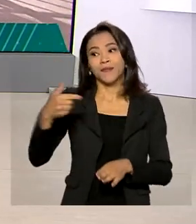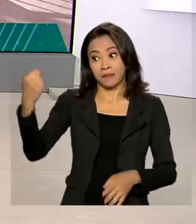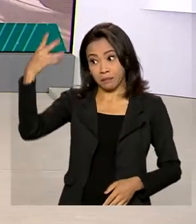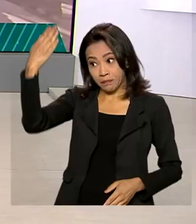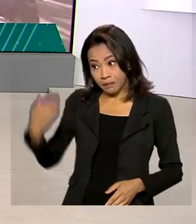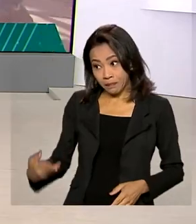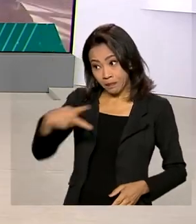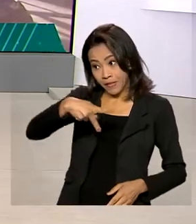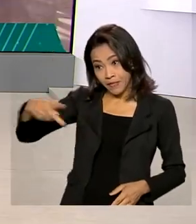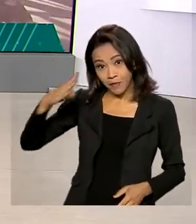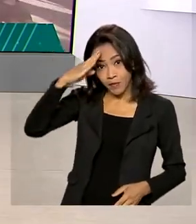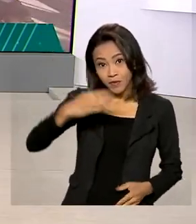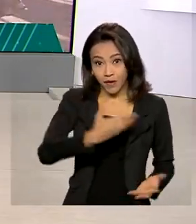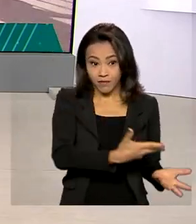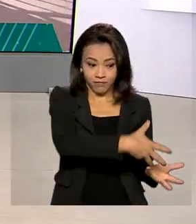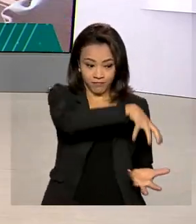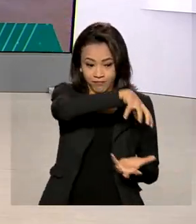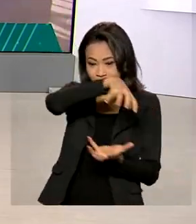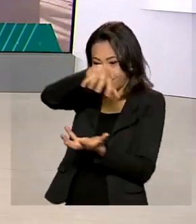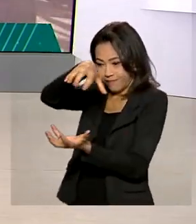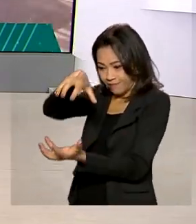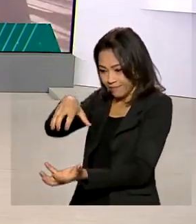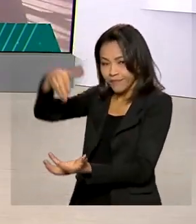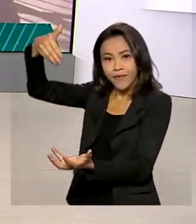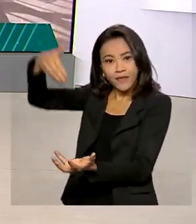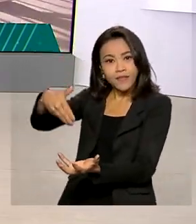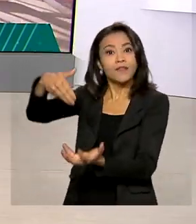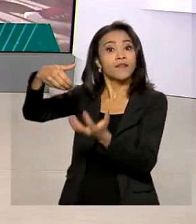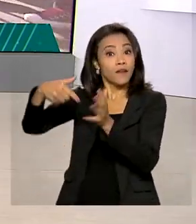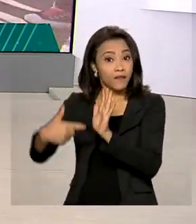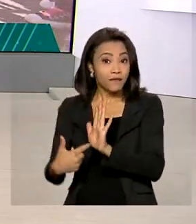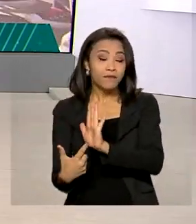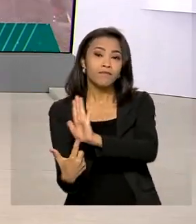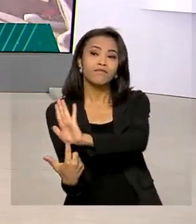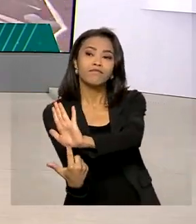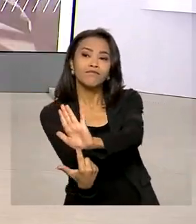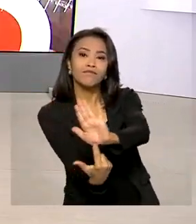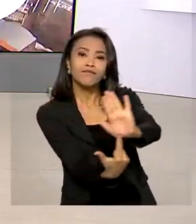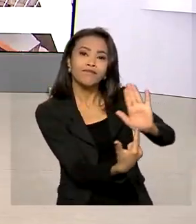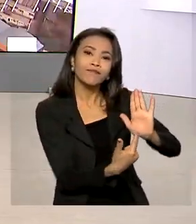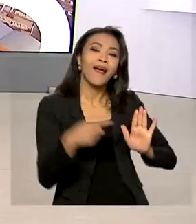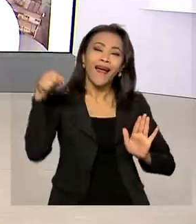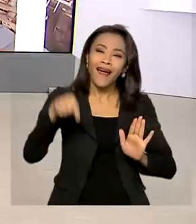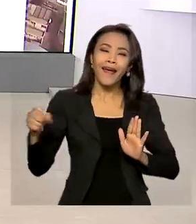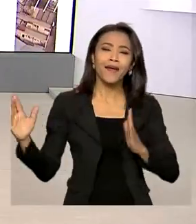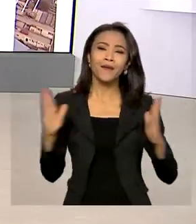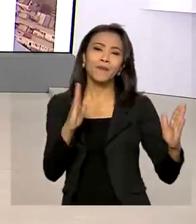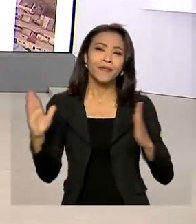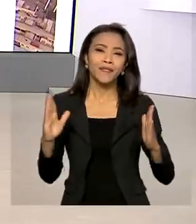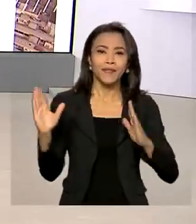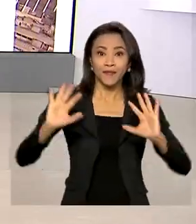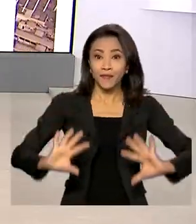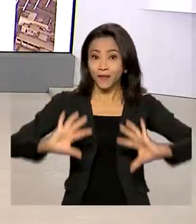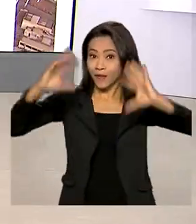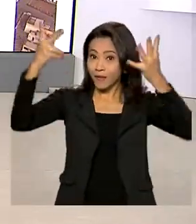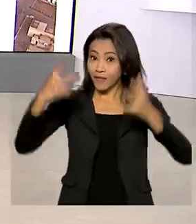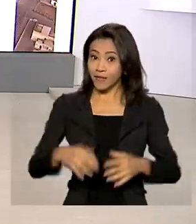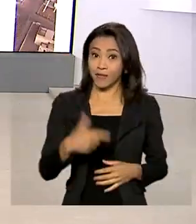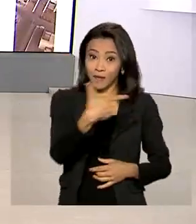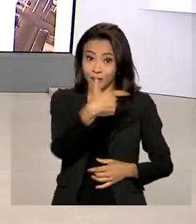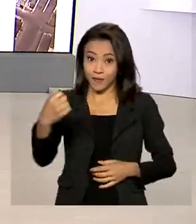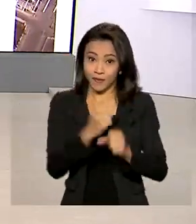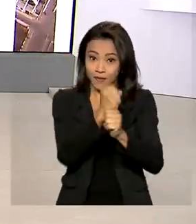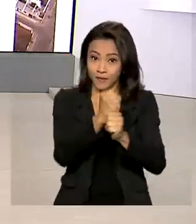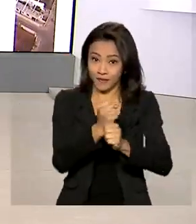presidente Jair Bolsonaro. A relíquia ficará em exposição e faz parte das comemorações do bicentenário da